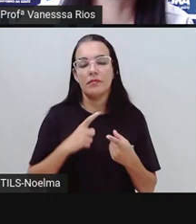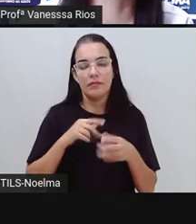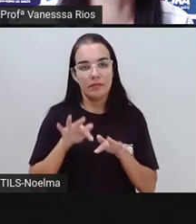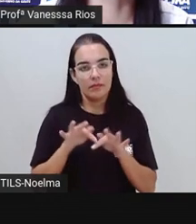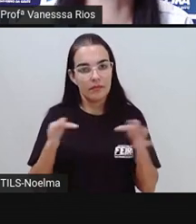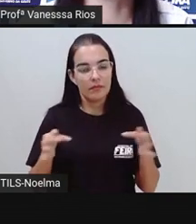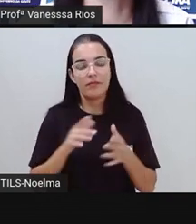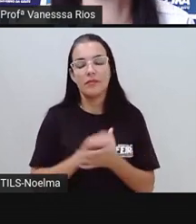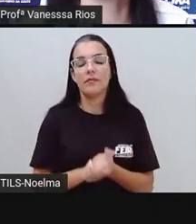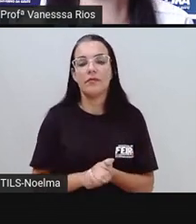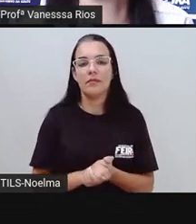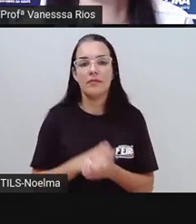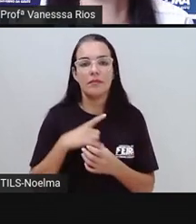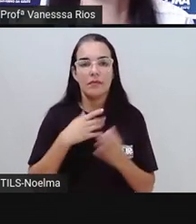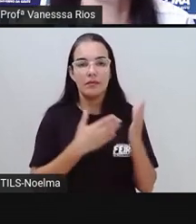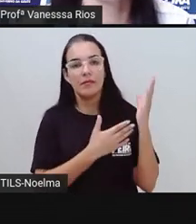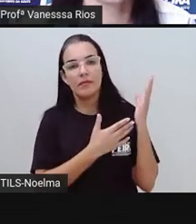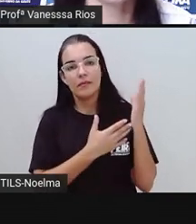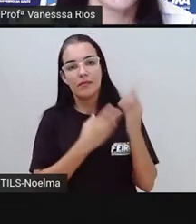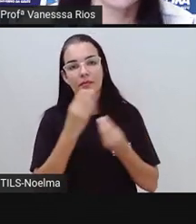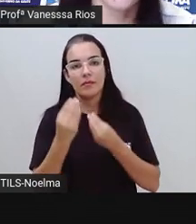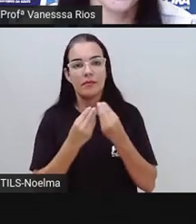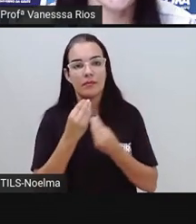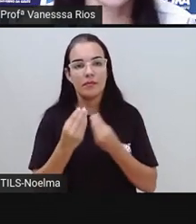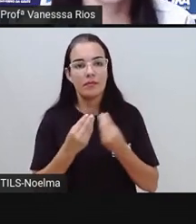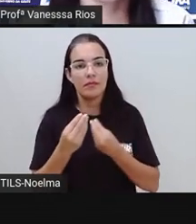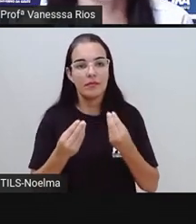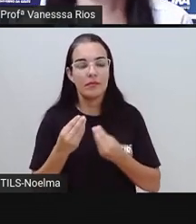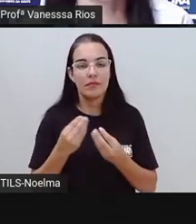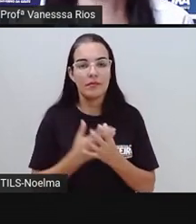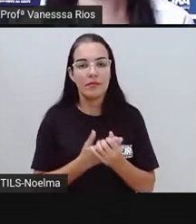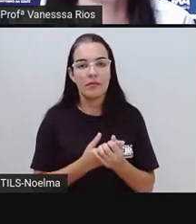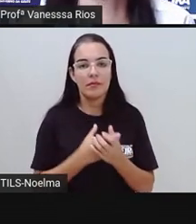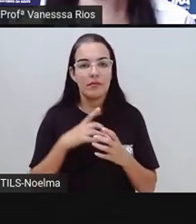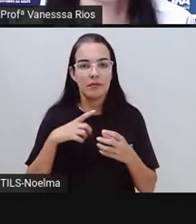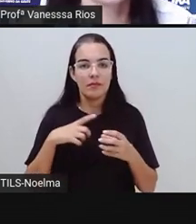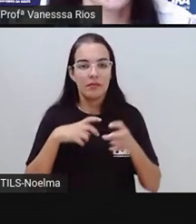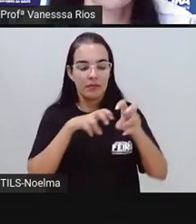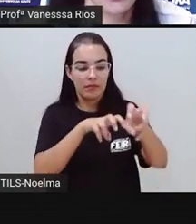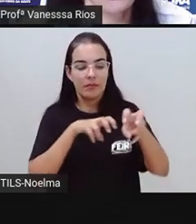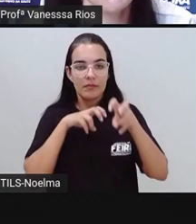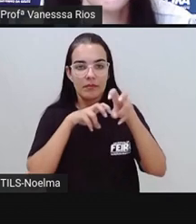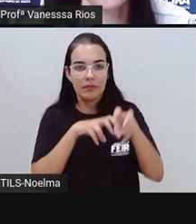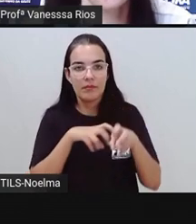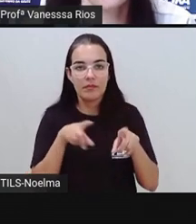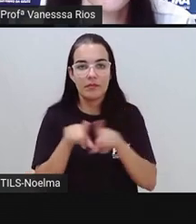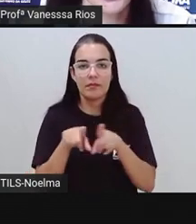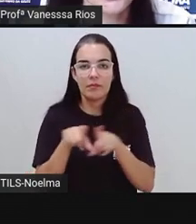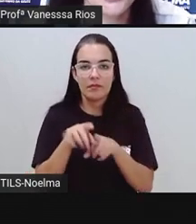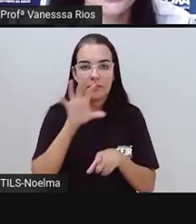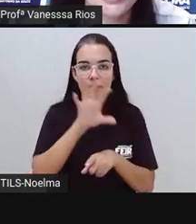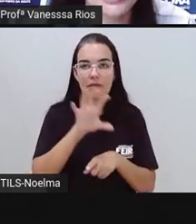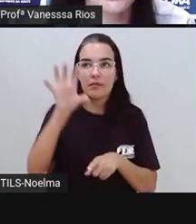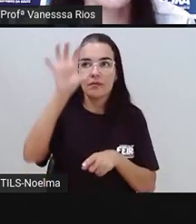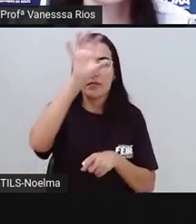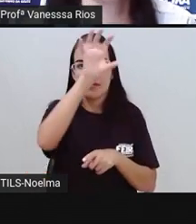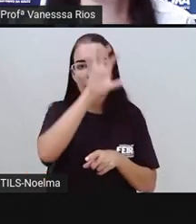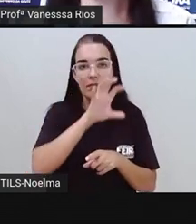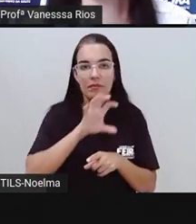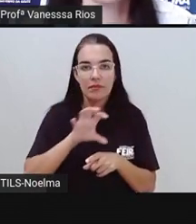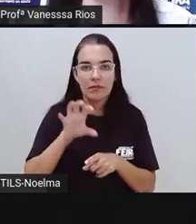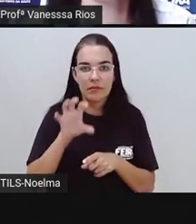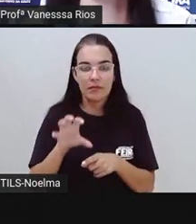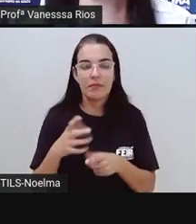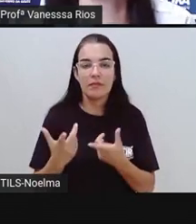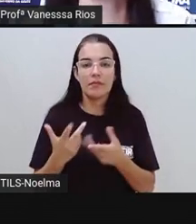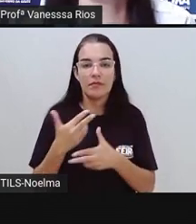E aí nesta imagem nós vimos projetados, né? O espaço geográfico ocupado por Feira de Santana e